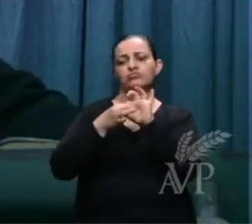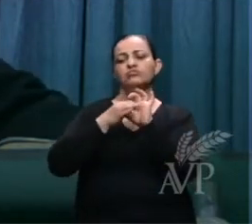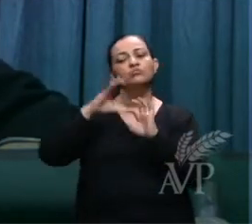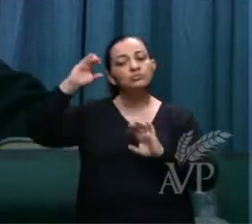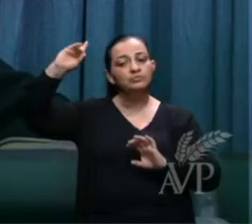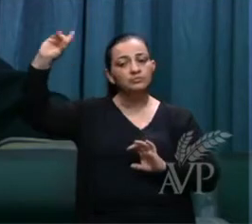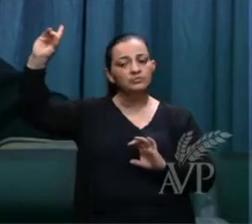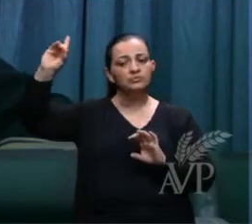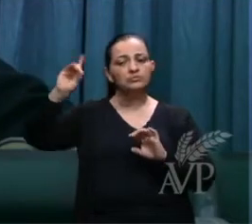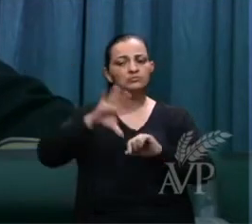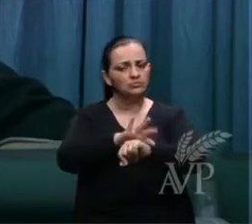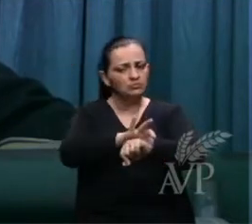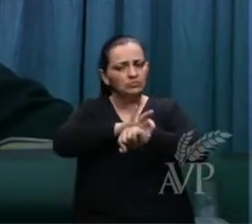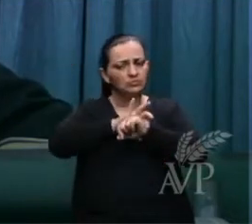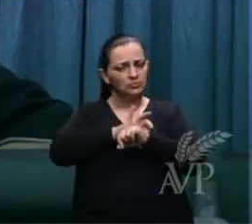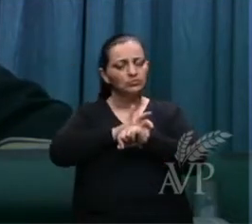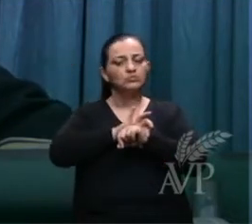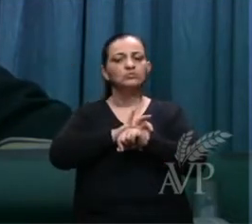guardar.